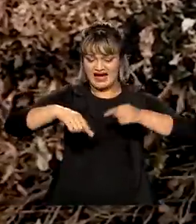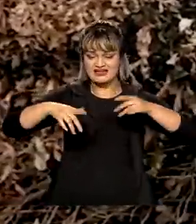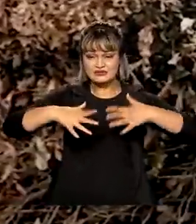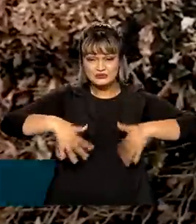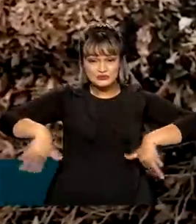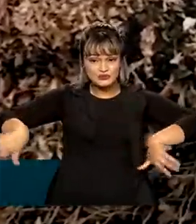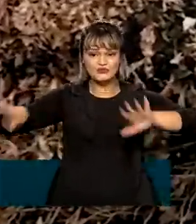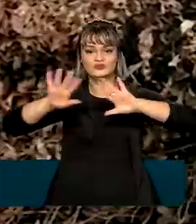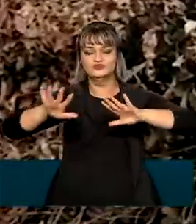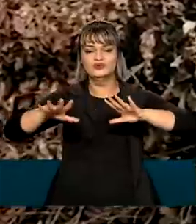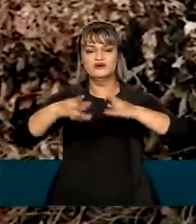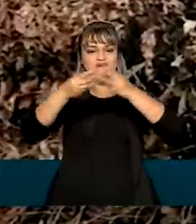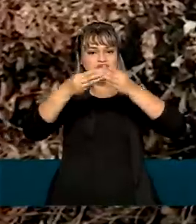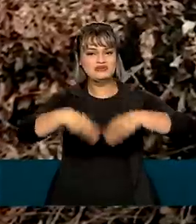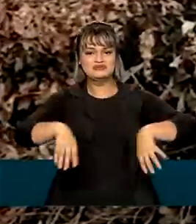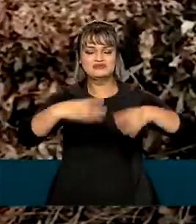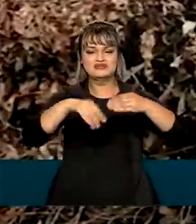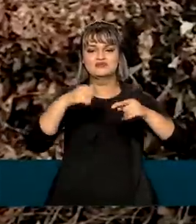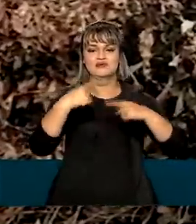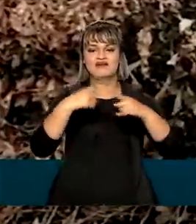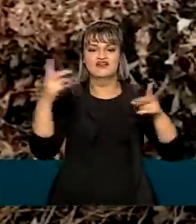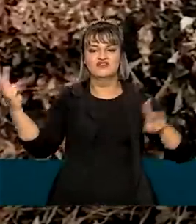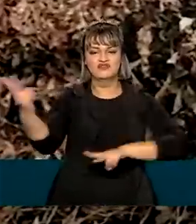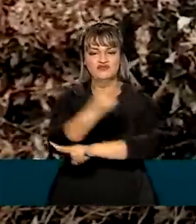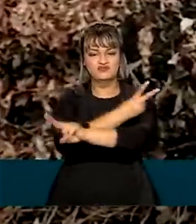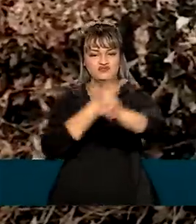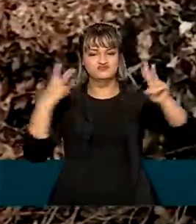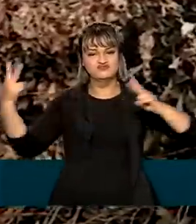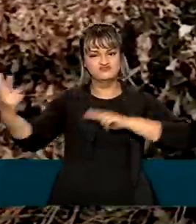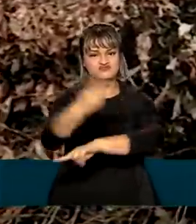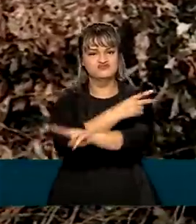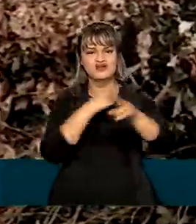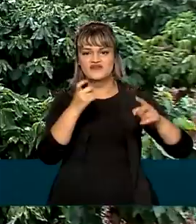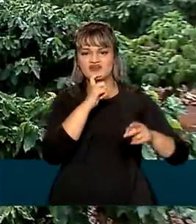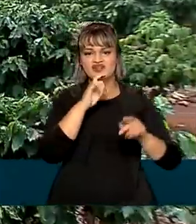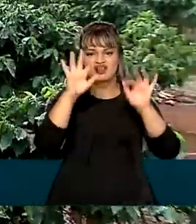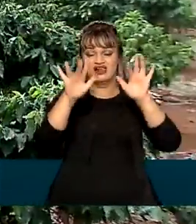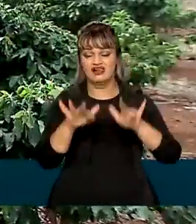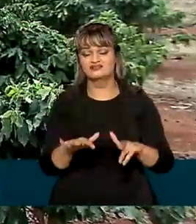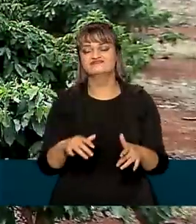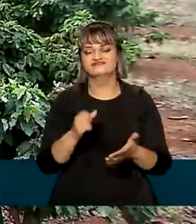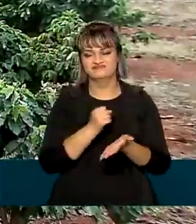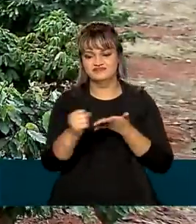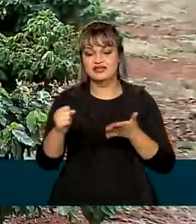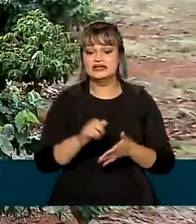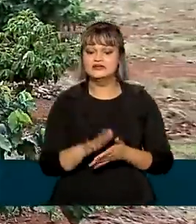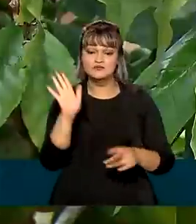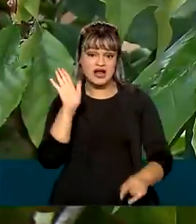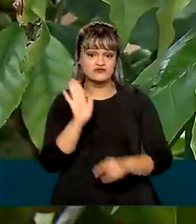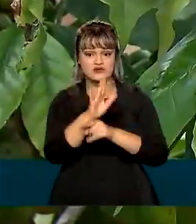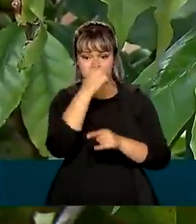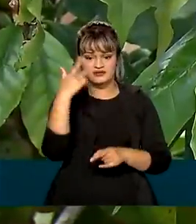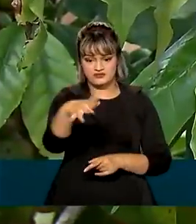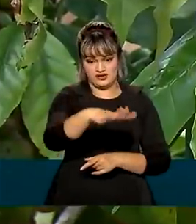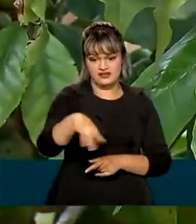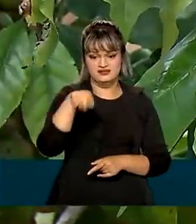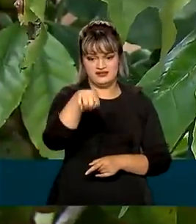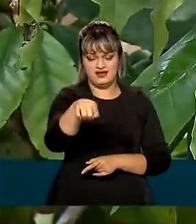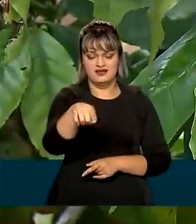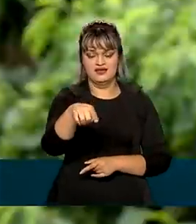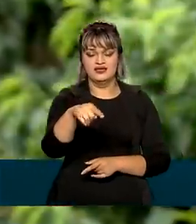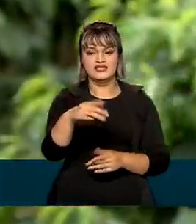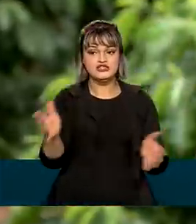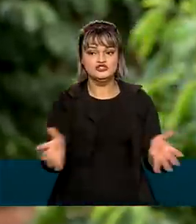atingidas com o vento frio e, assim, consequentemente, a geada. Para socorrer cafeicultores e estimular a